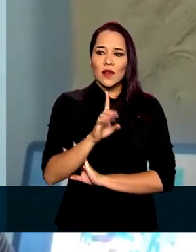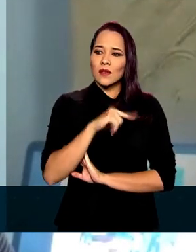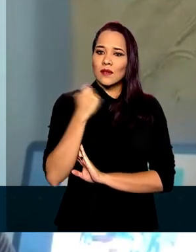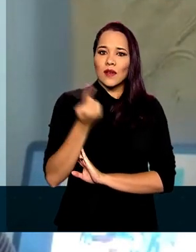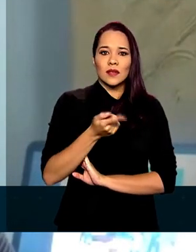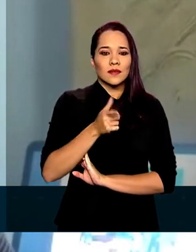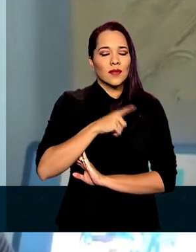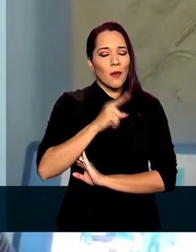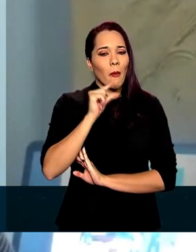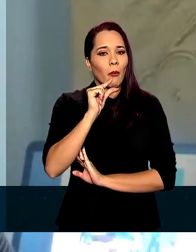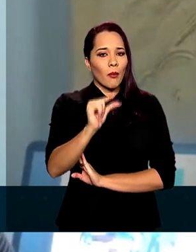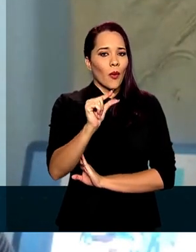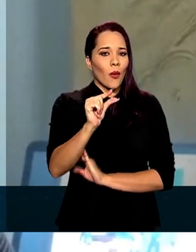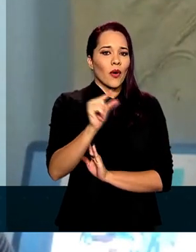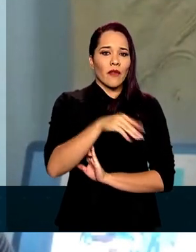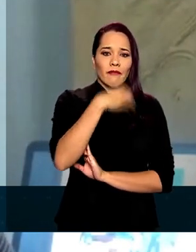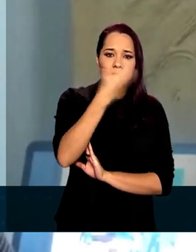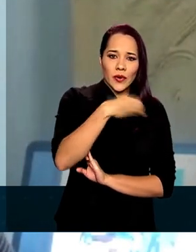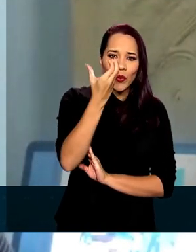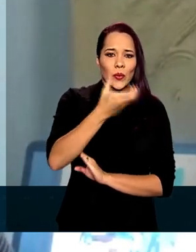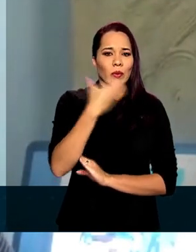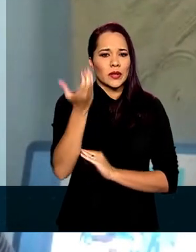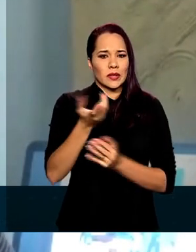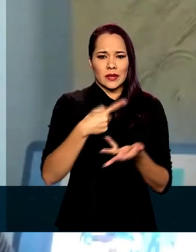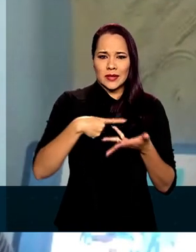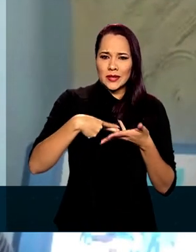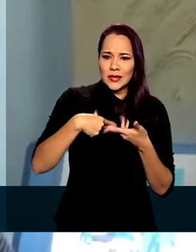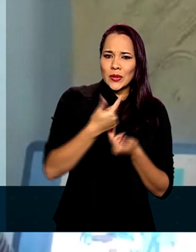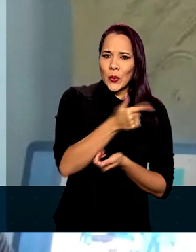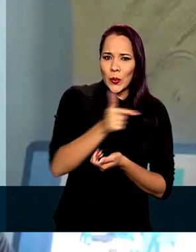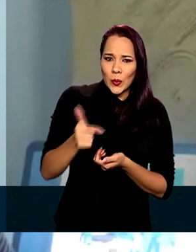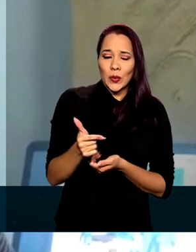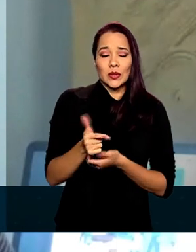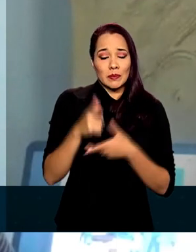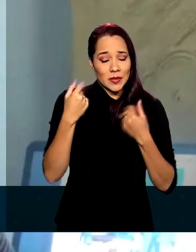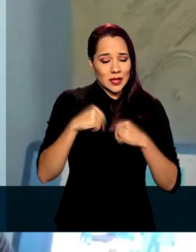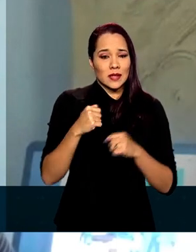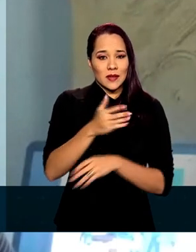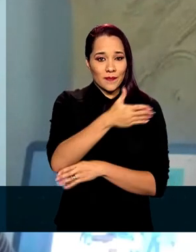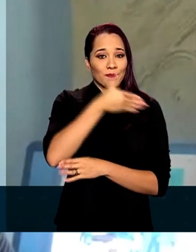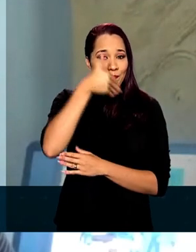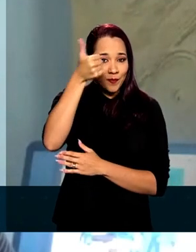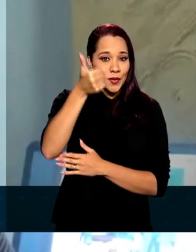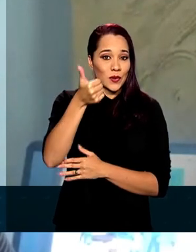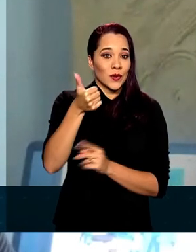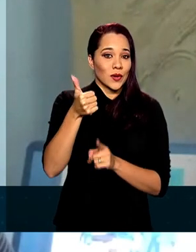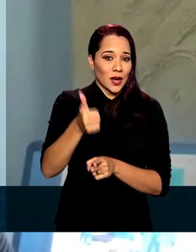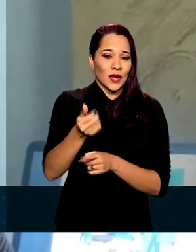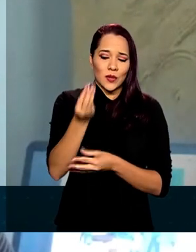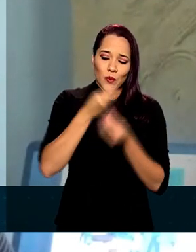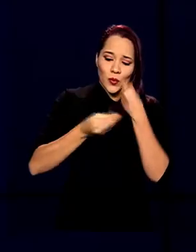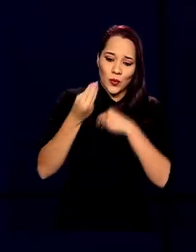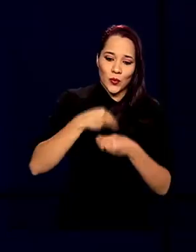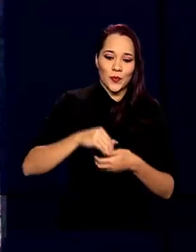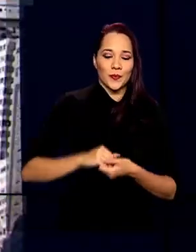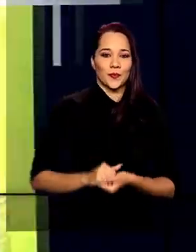pouca quantidade de frutas, legumes e verduras. Precisamos melhorar esse consumo.